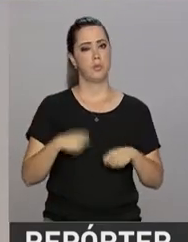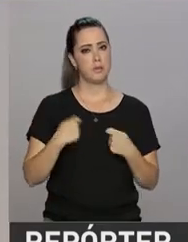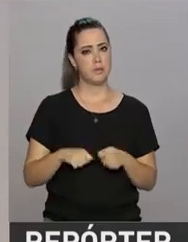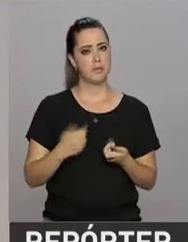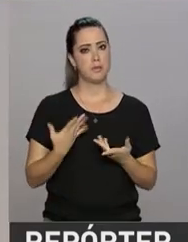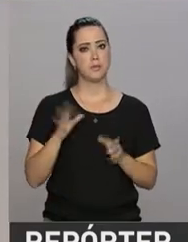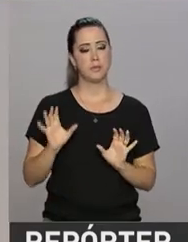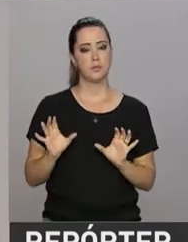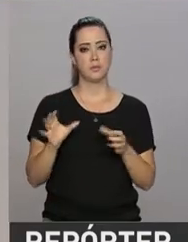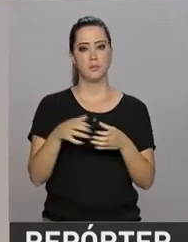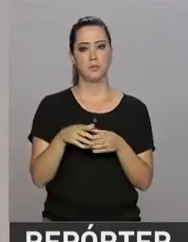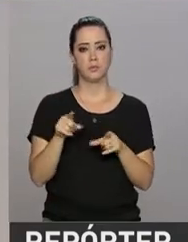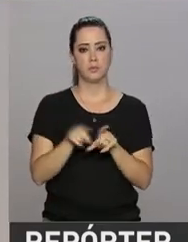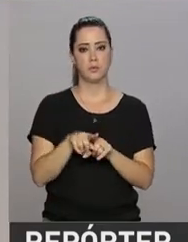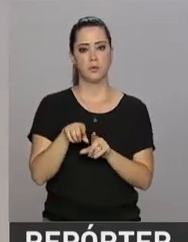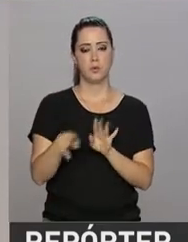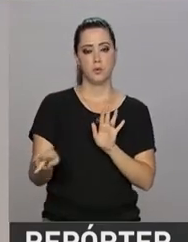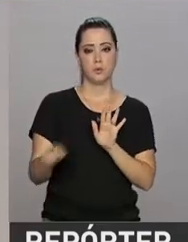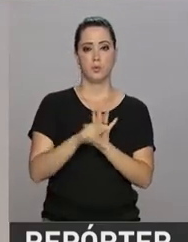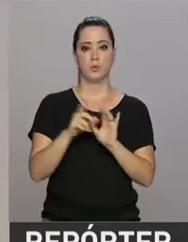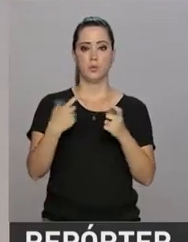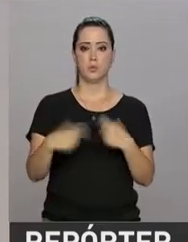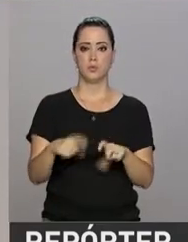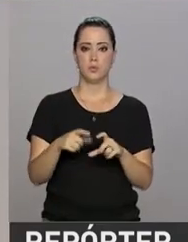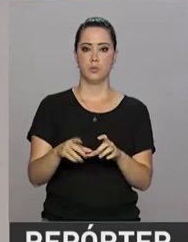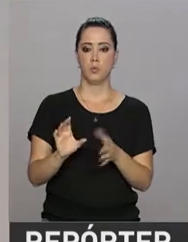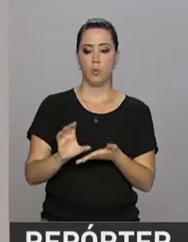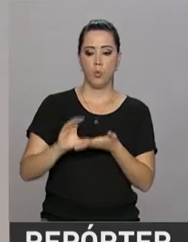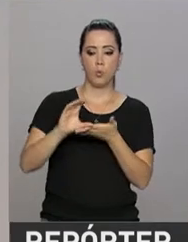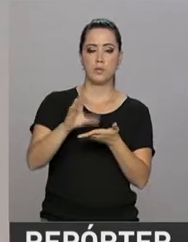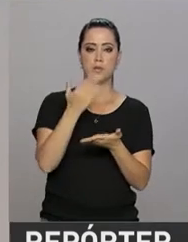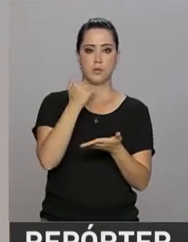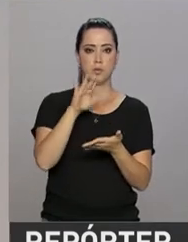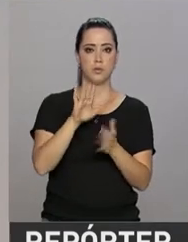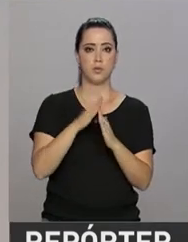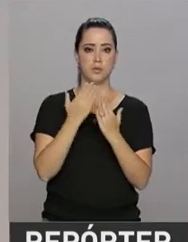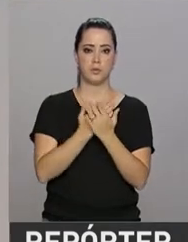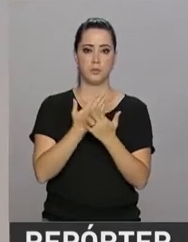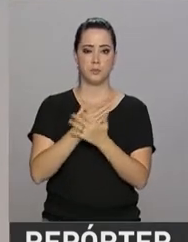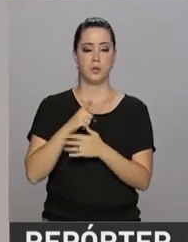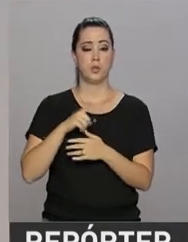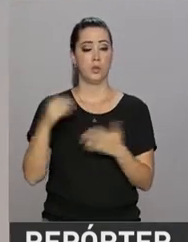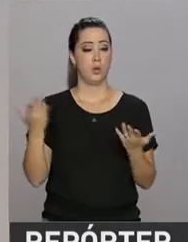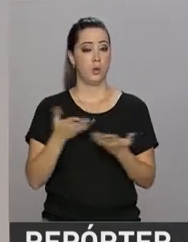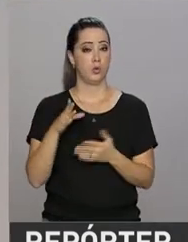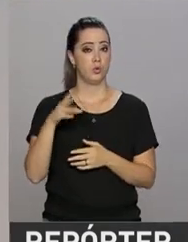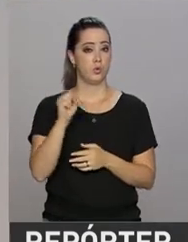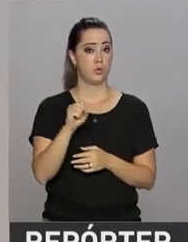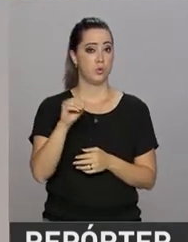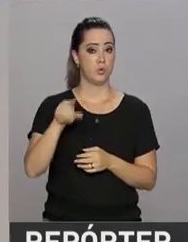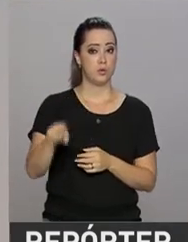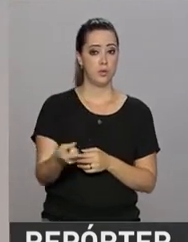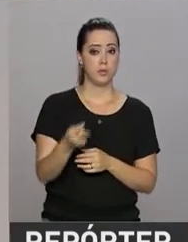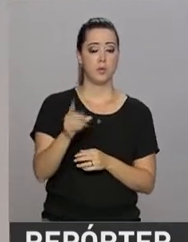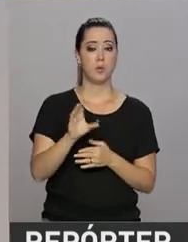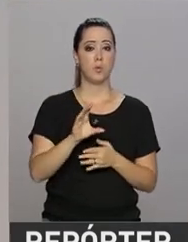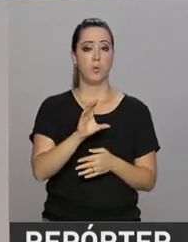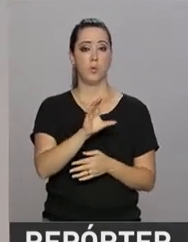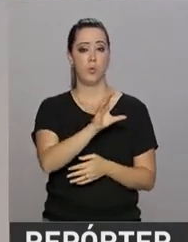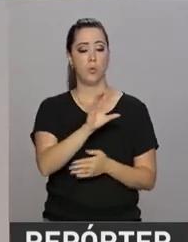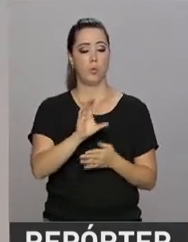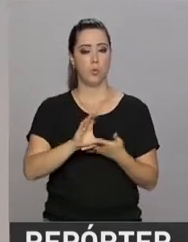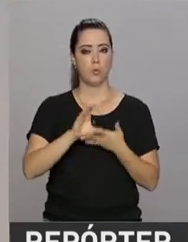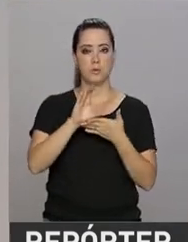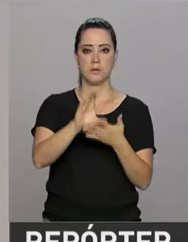ter constituído na sua esfera um Conselho de Alimentação Escolar. No Brasil, nós temos hoje mais de 80 mil conselheiros que